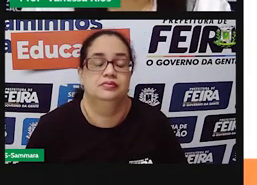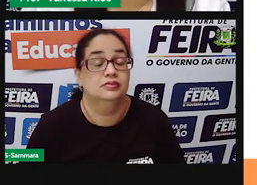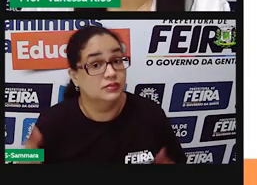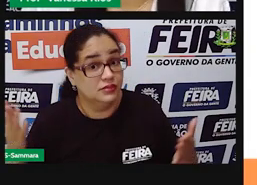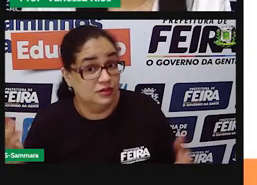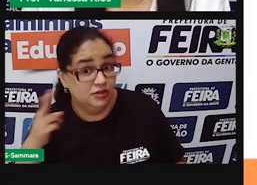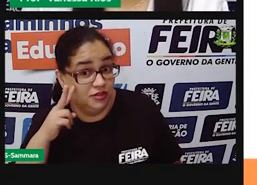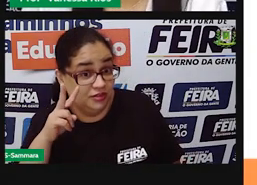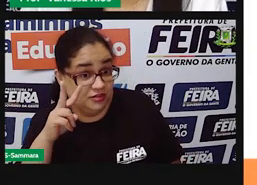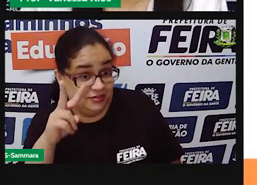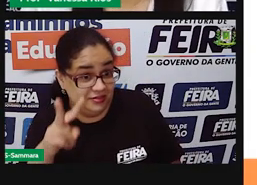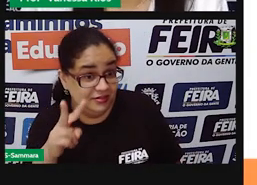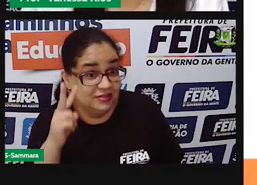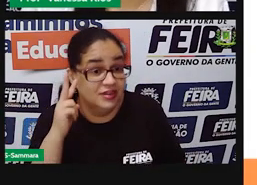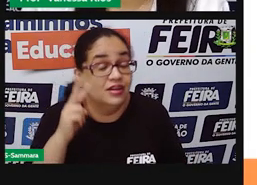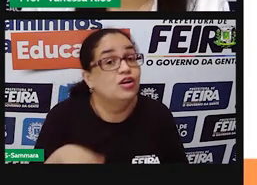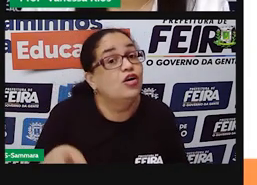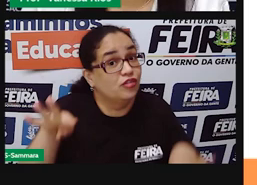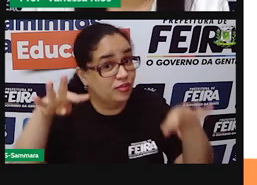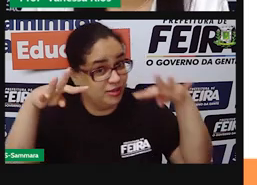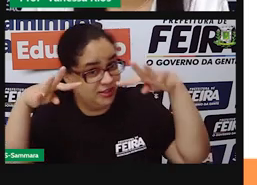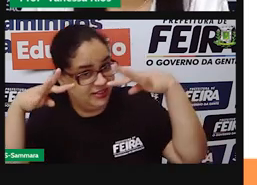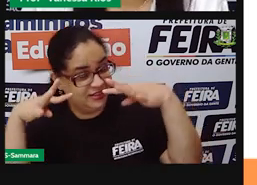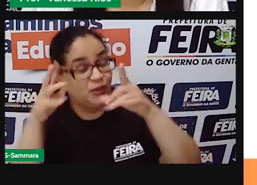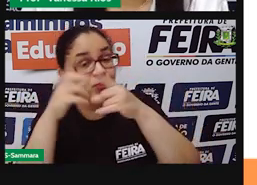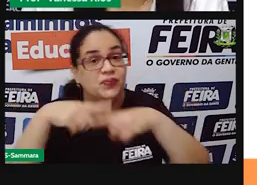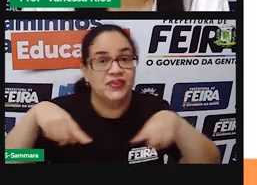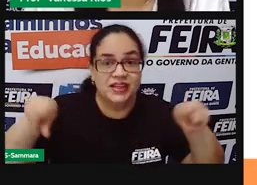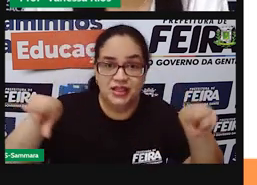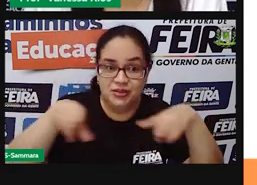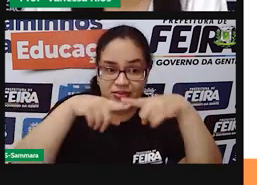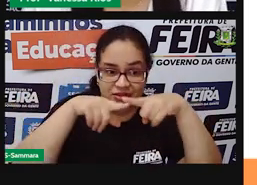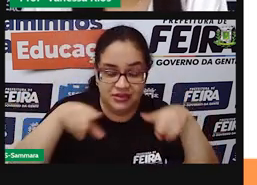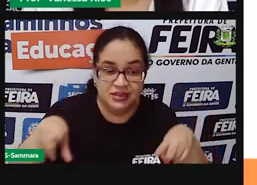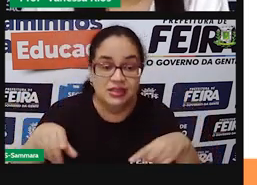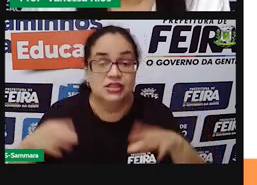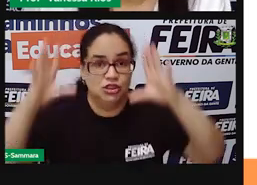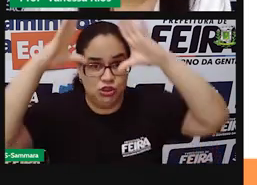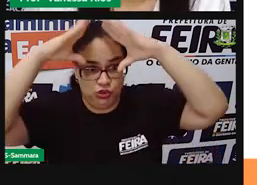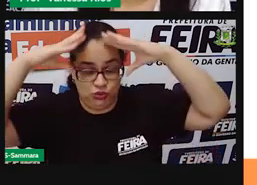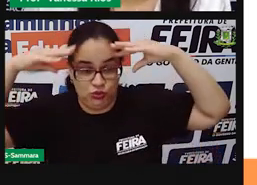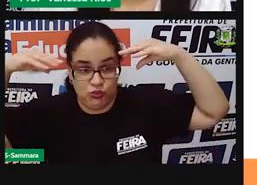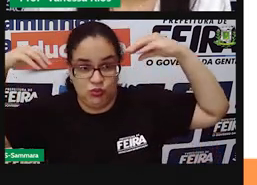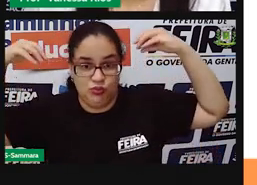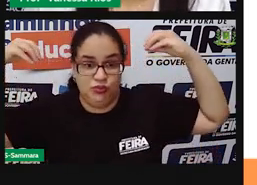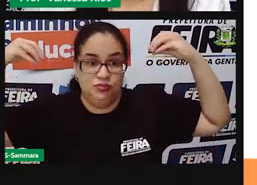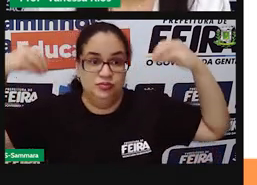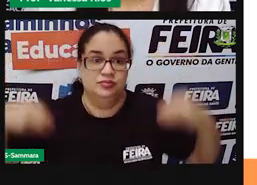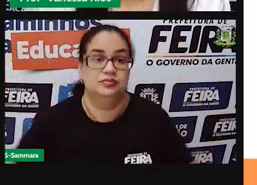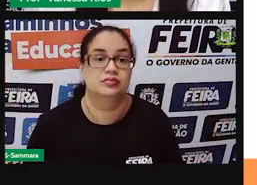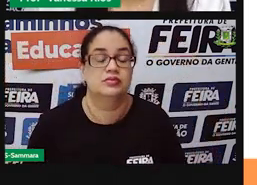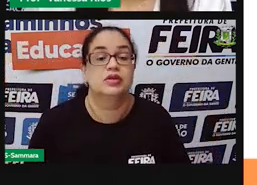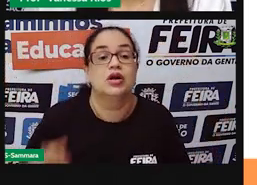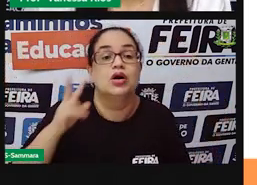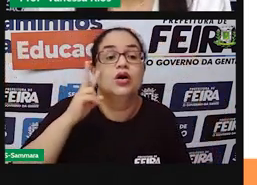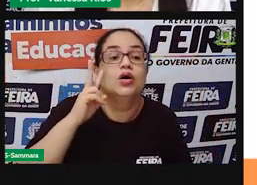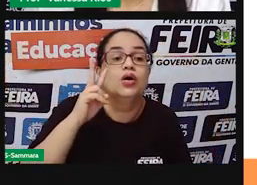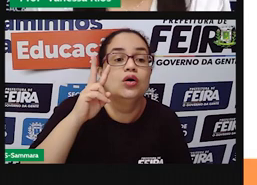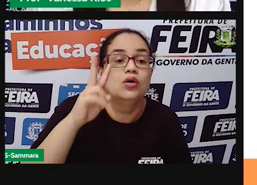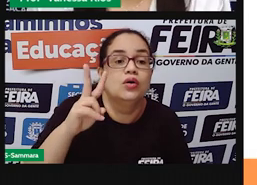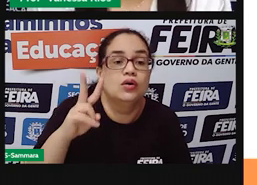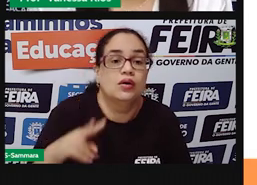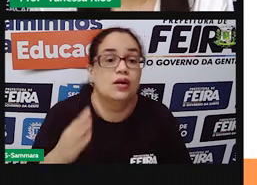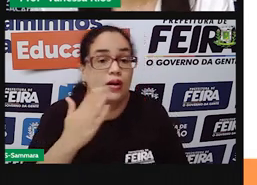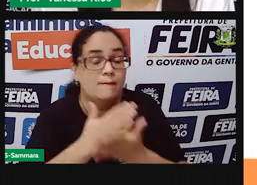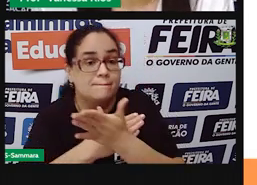Pronto, então, aí escutamos a música de Luiz Gonzaga. E aí, para